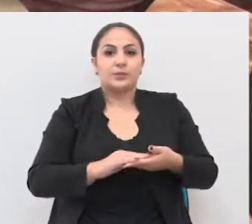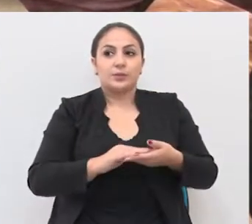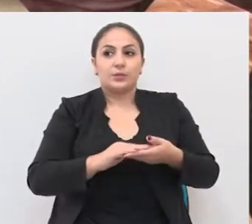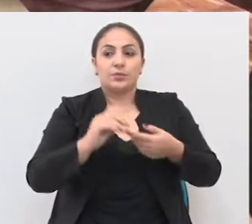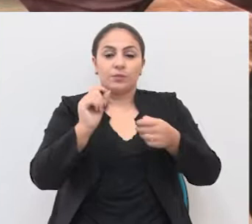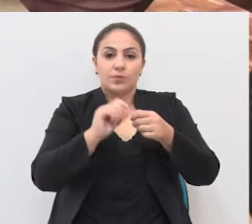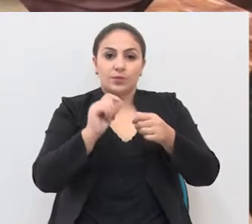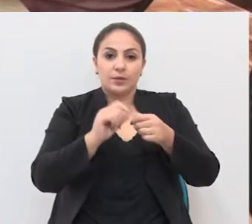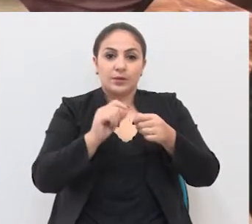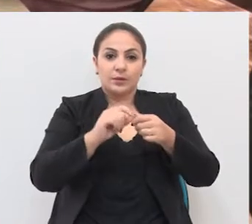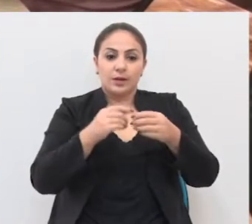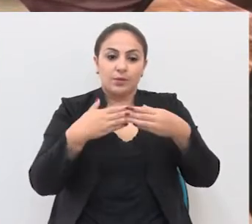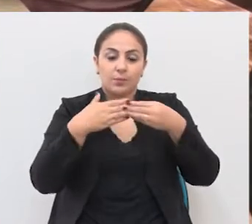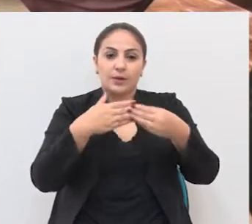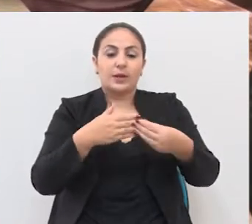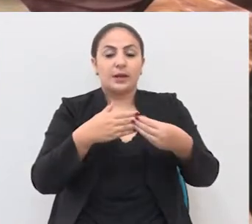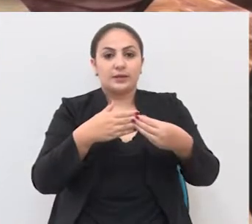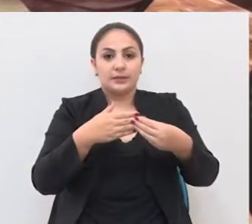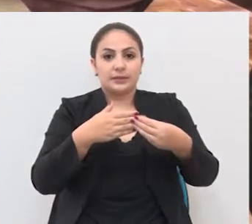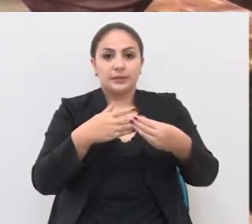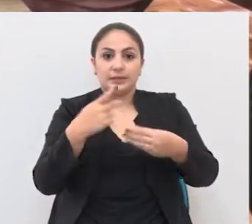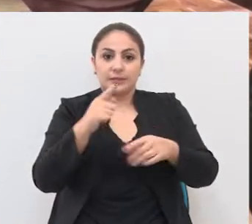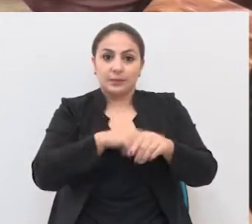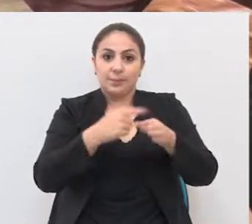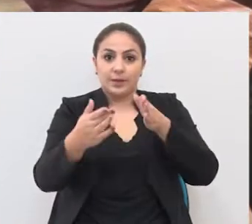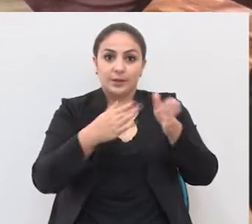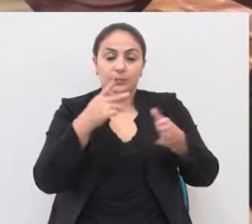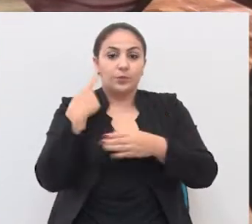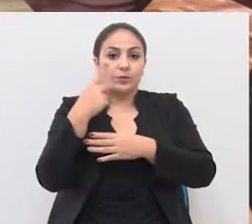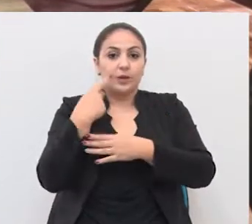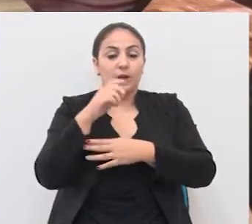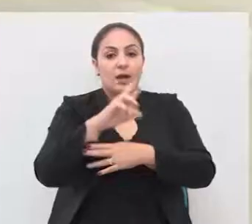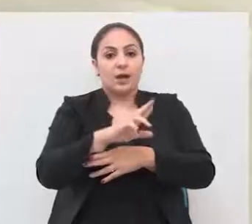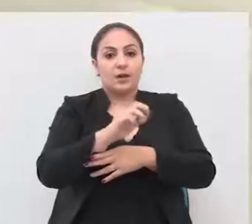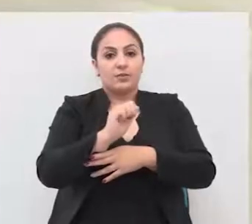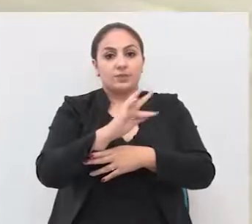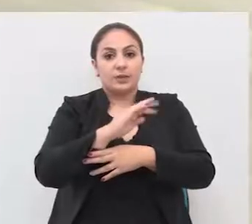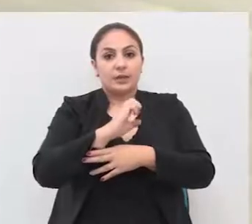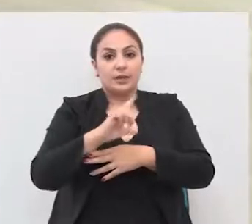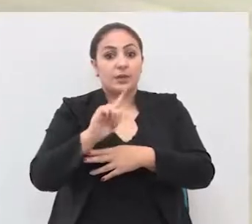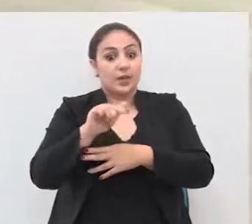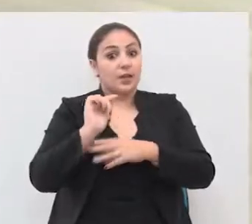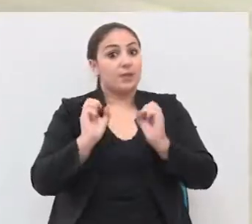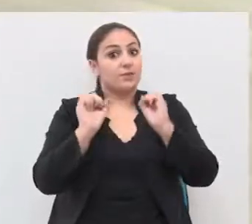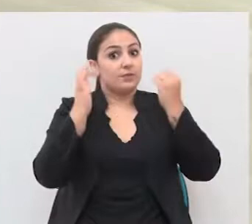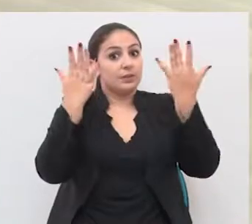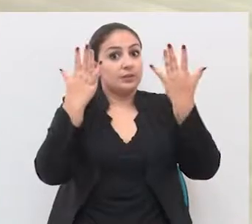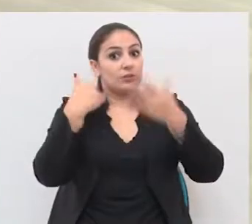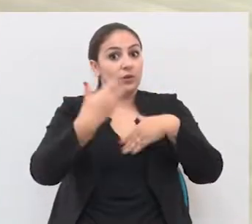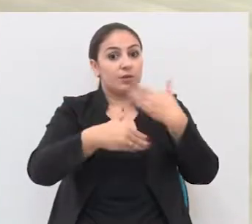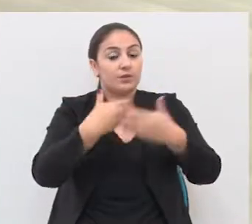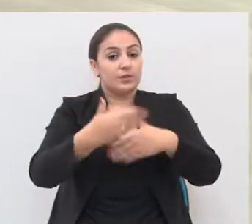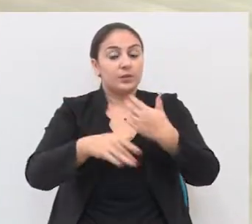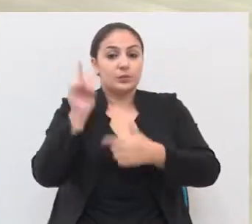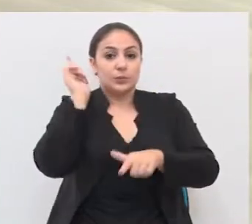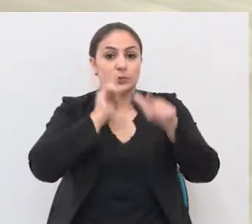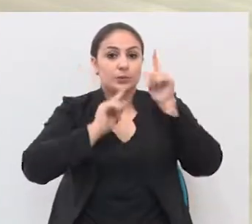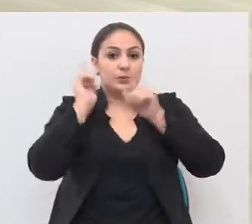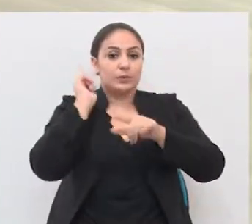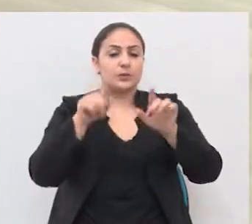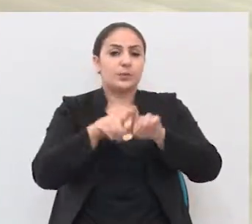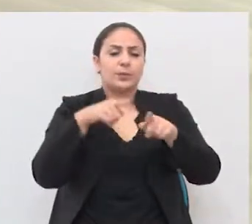trabalho, foi comandada neste período por Rafael Colucci. O vereador comemorou os avanços